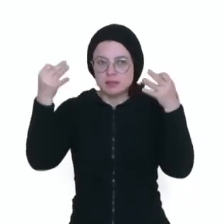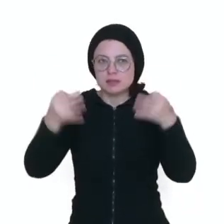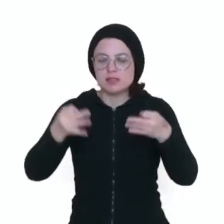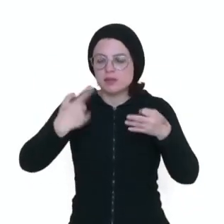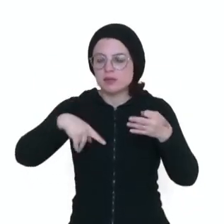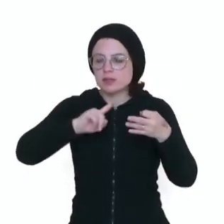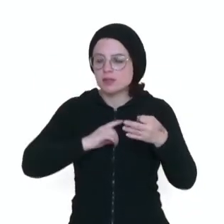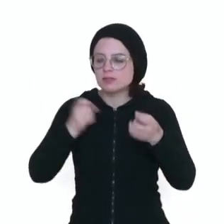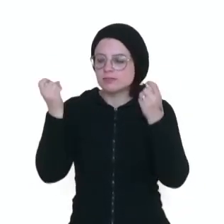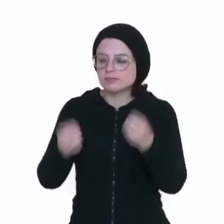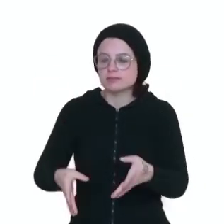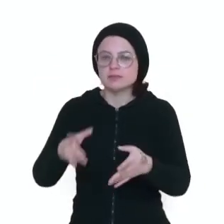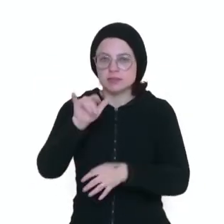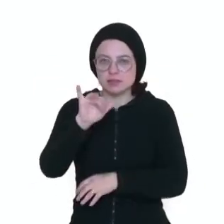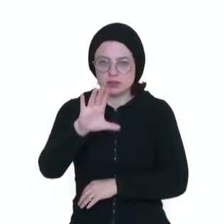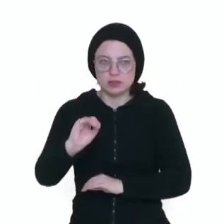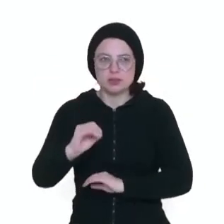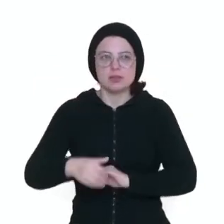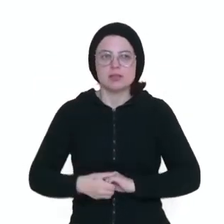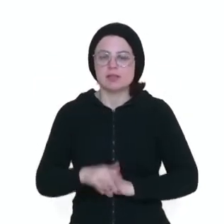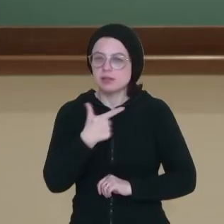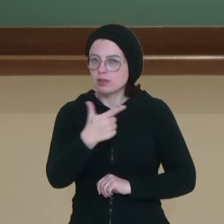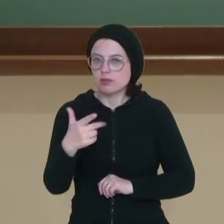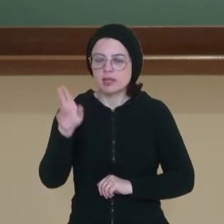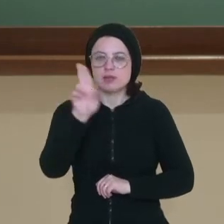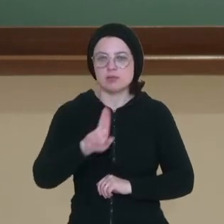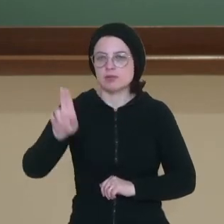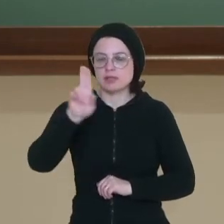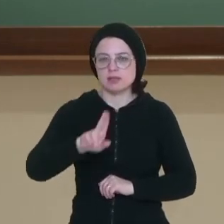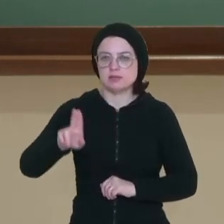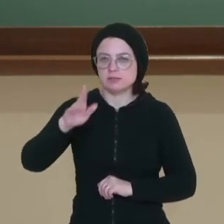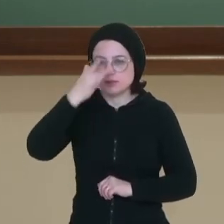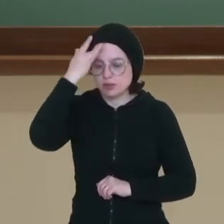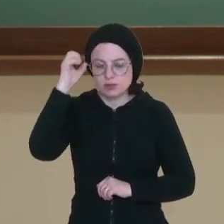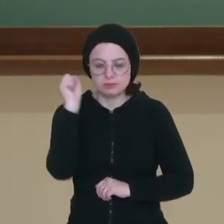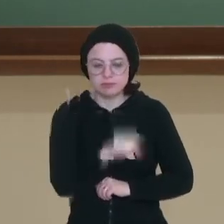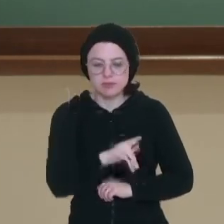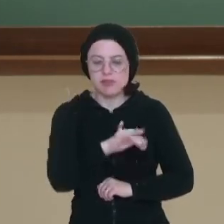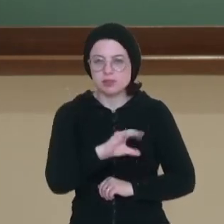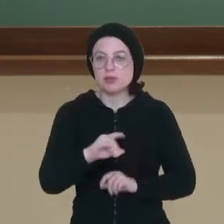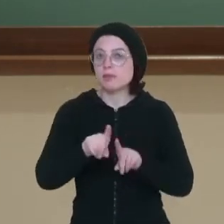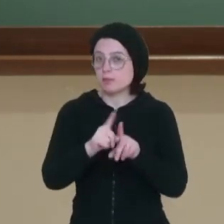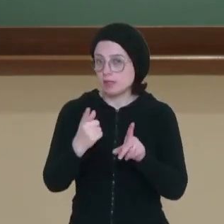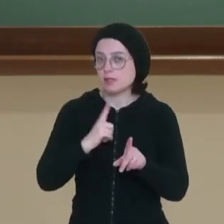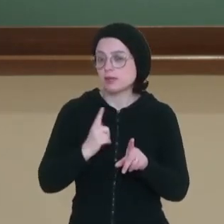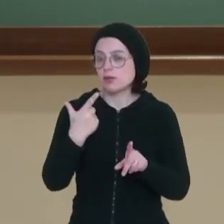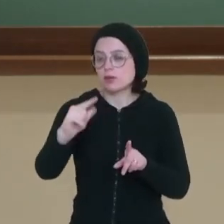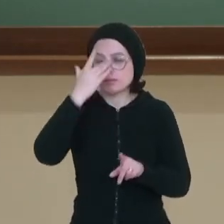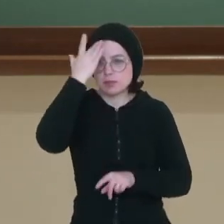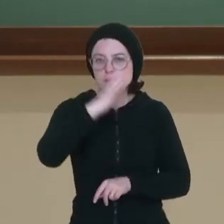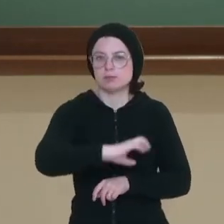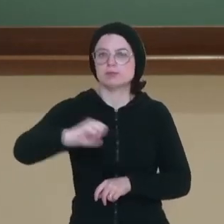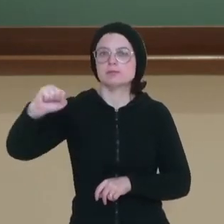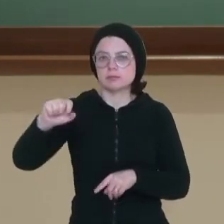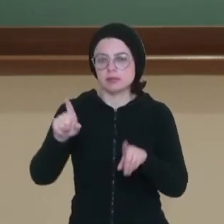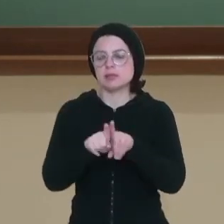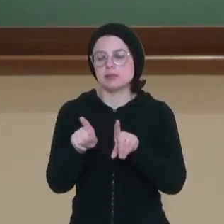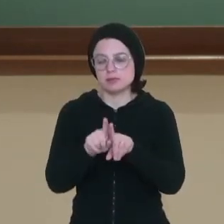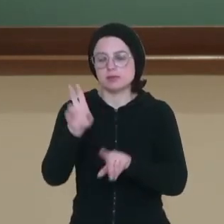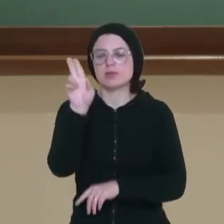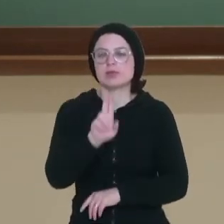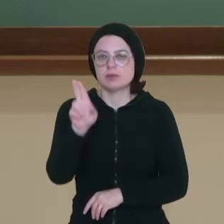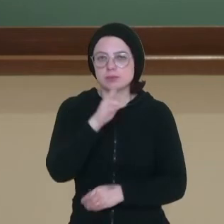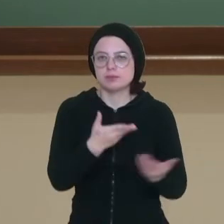descartado e que não tem utilidade para quem descartou, mas que pode vir a ter utilidade para uma outra pessoa ou num outro